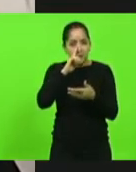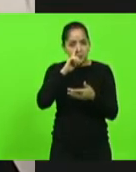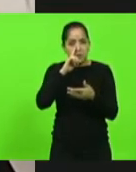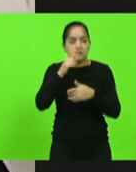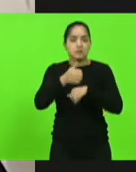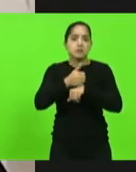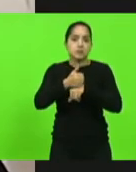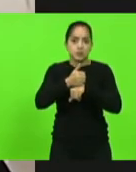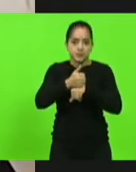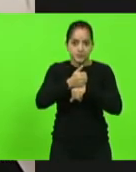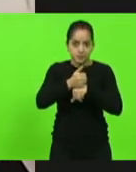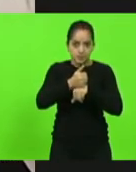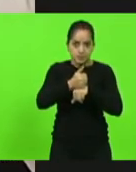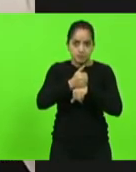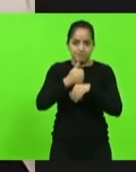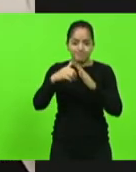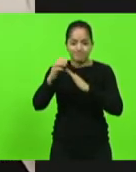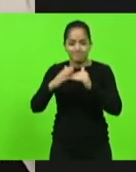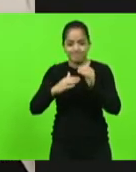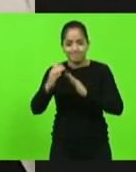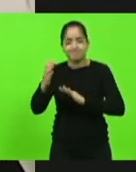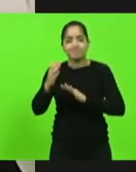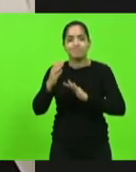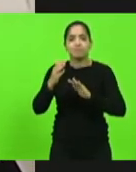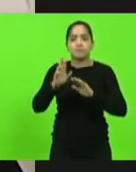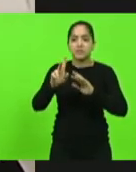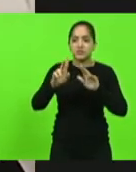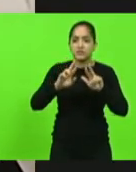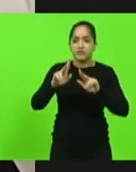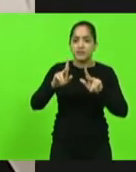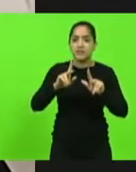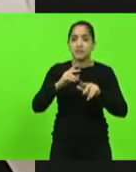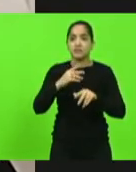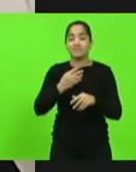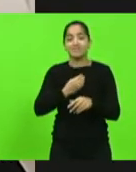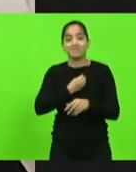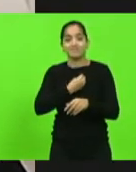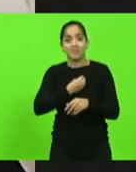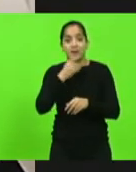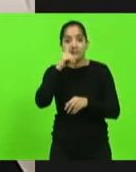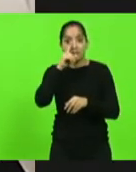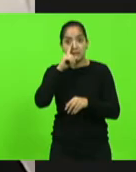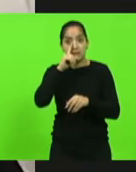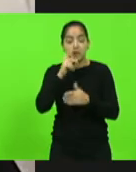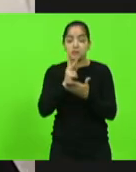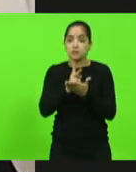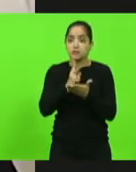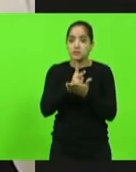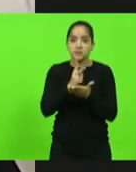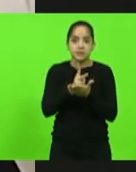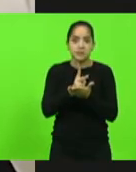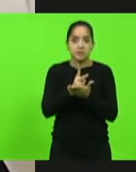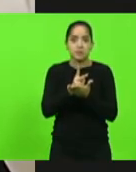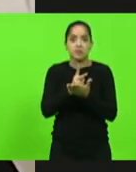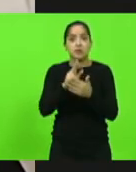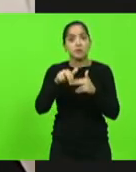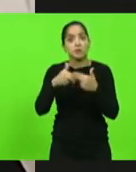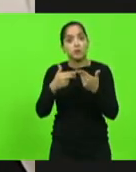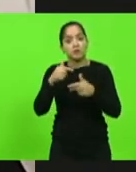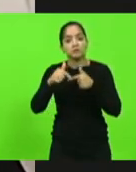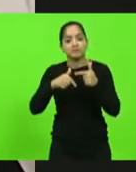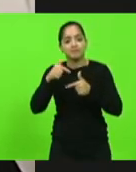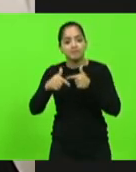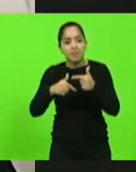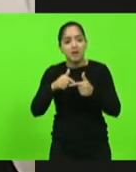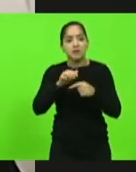diferenciada ela é de se colocar sempre sua vida em risco, em detenimento e em função de ajudar o